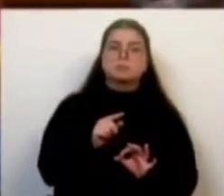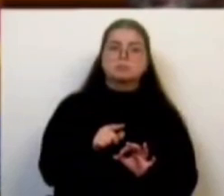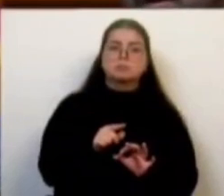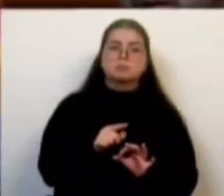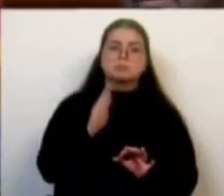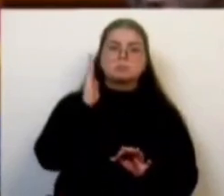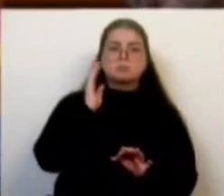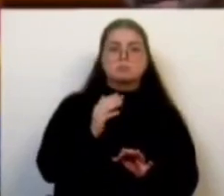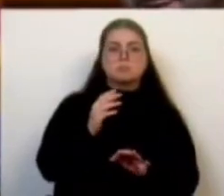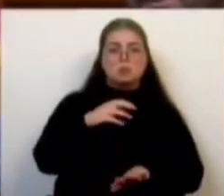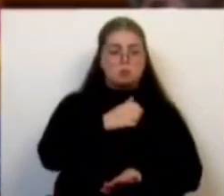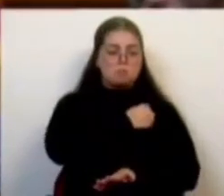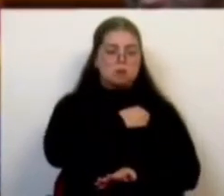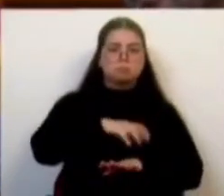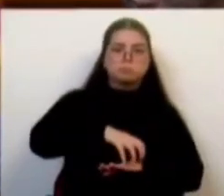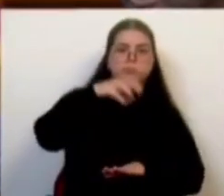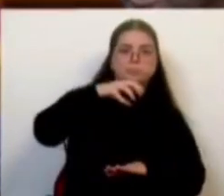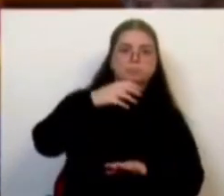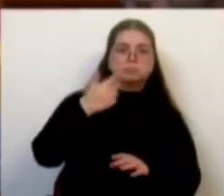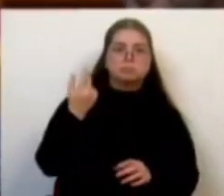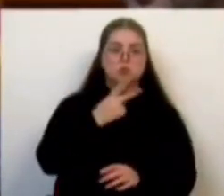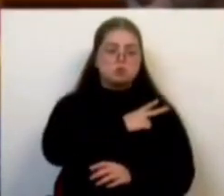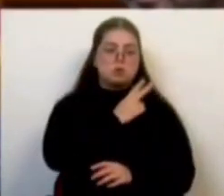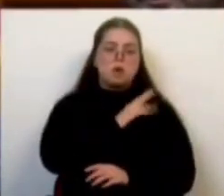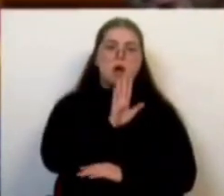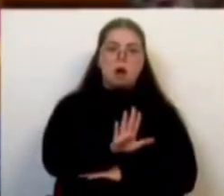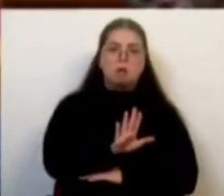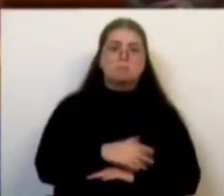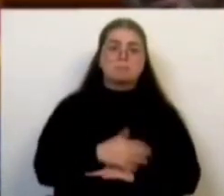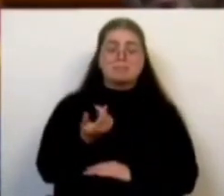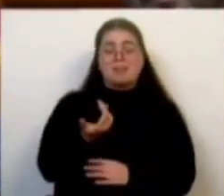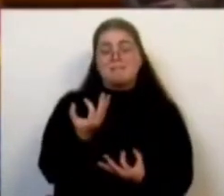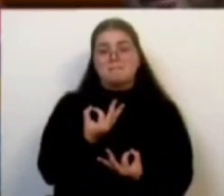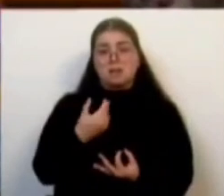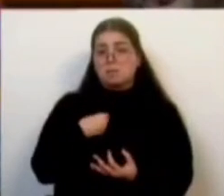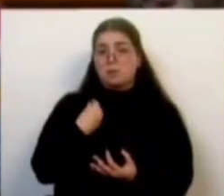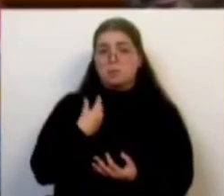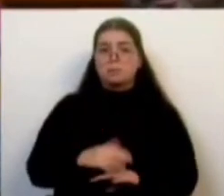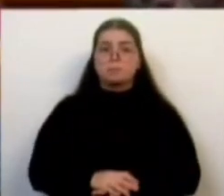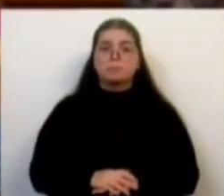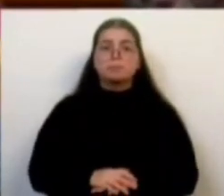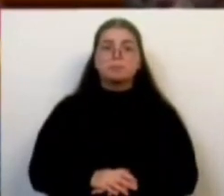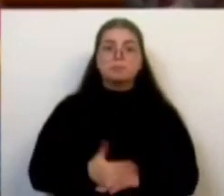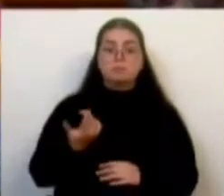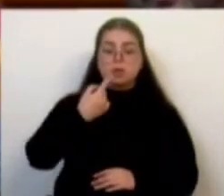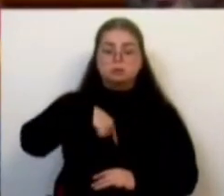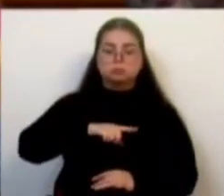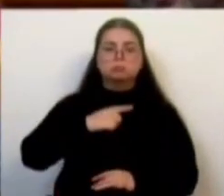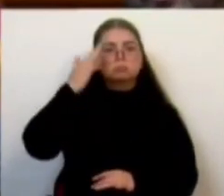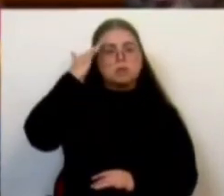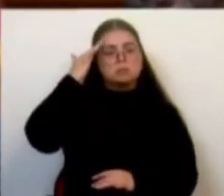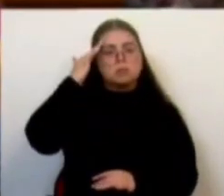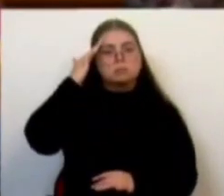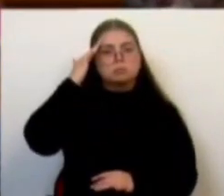universitária, o que é bastante preocupante. Pelo exposto, o Chega entende que uma opção a considerar para aumentar